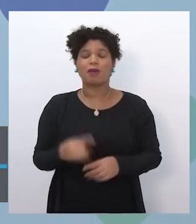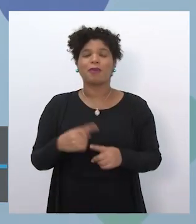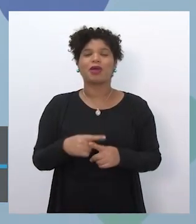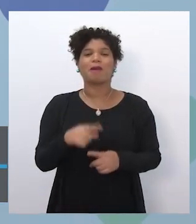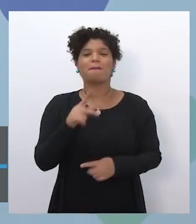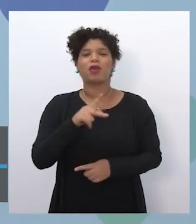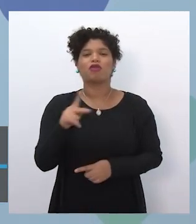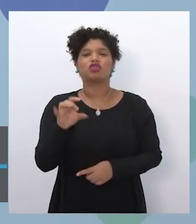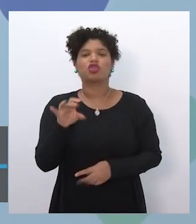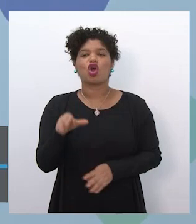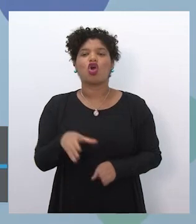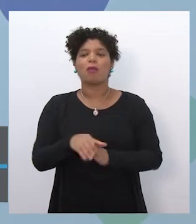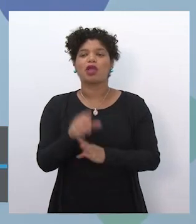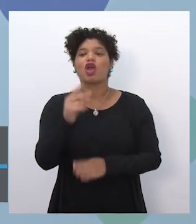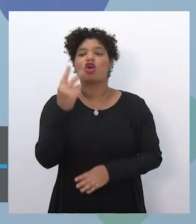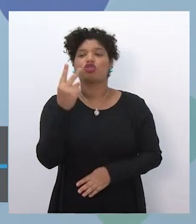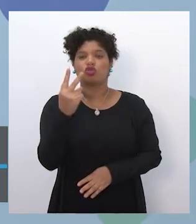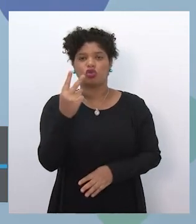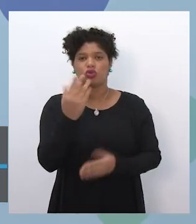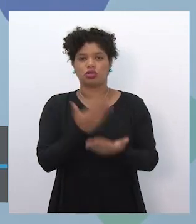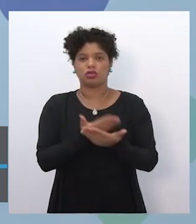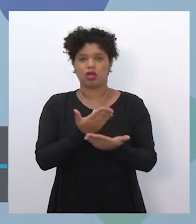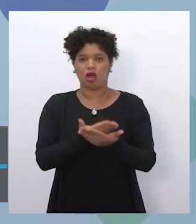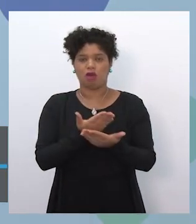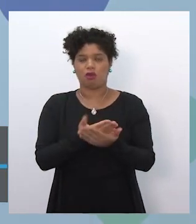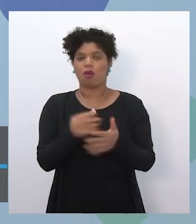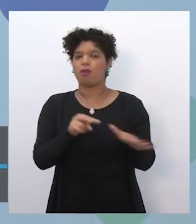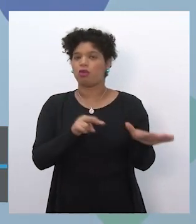de estudos durante esses dois tempos por semana.